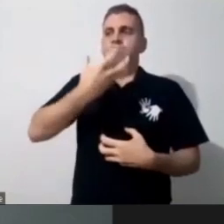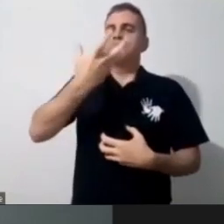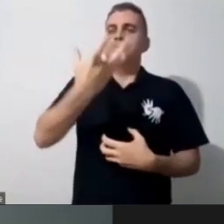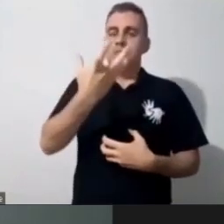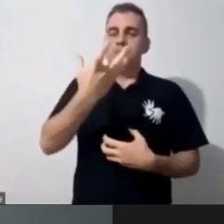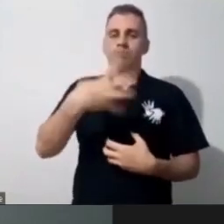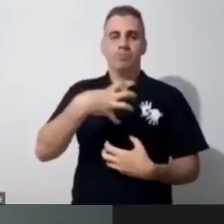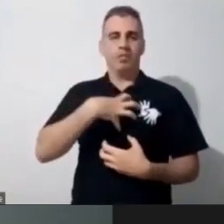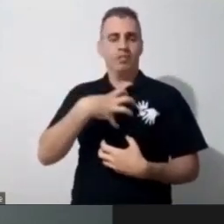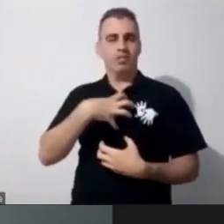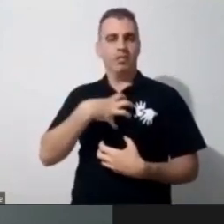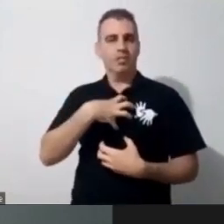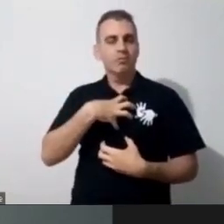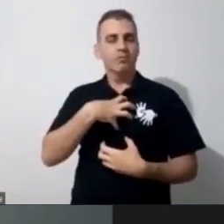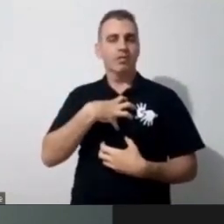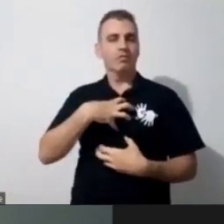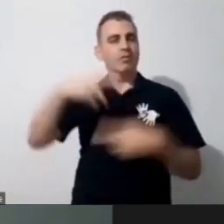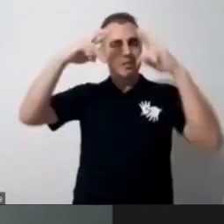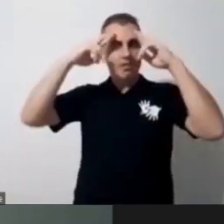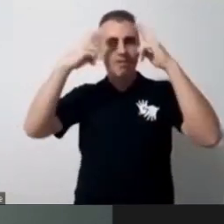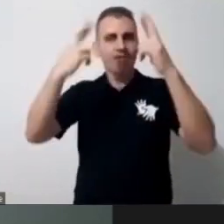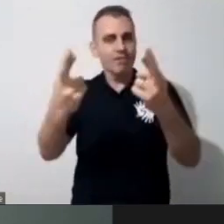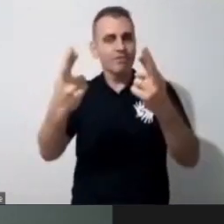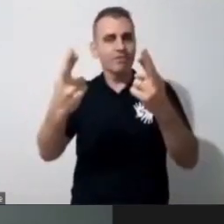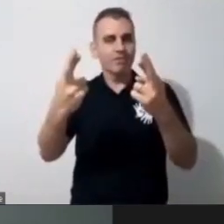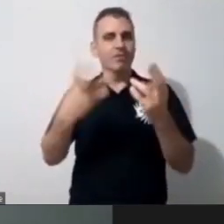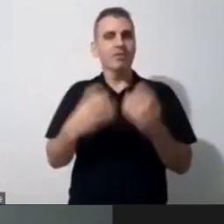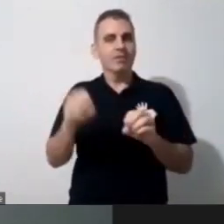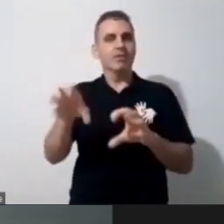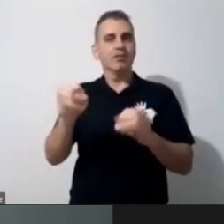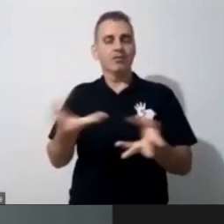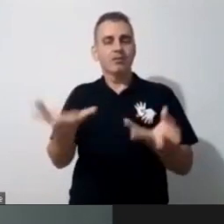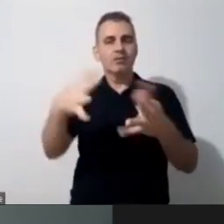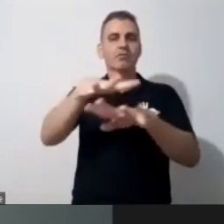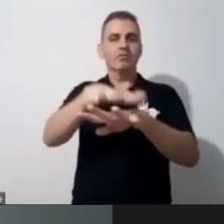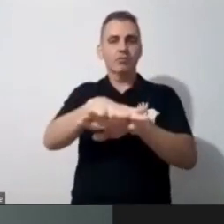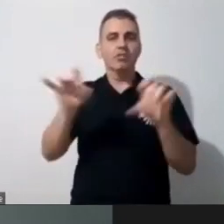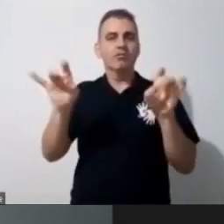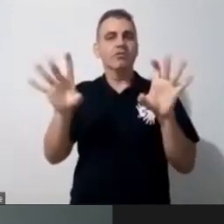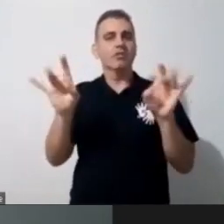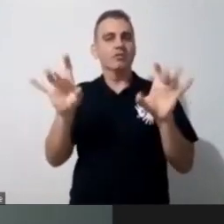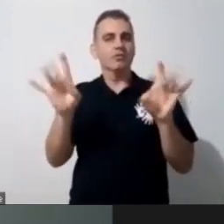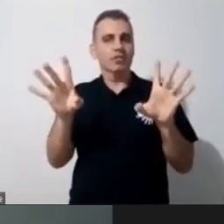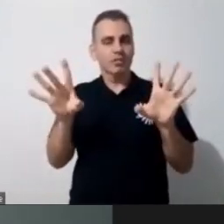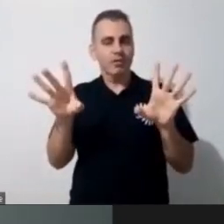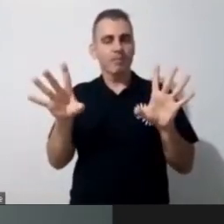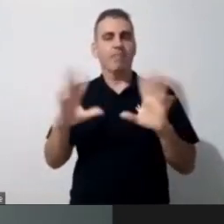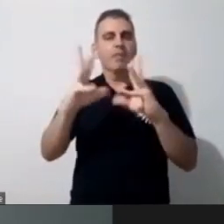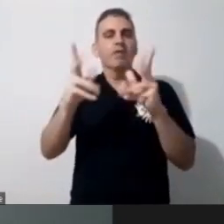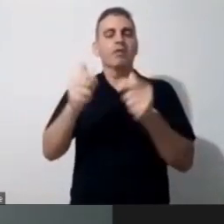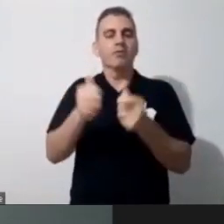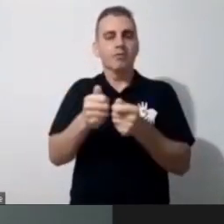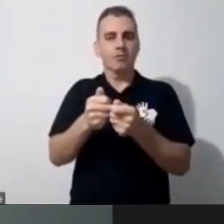responsabilidade só de quem fez educação especial, né, eu acho que é um período como a gente tá